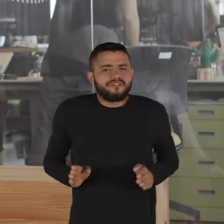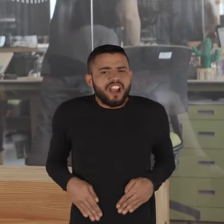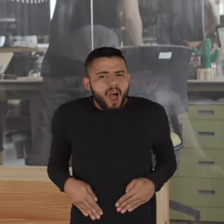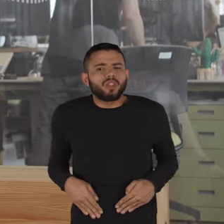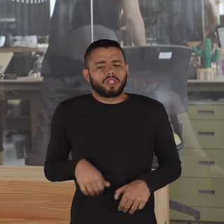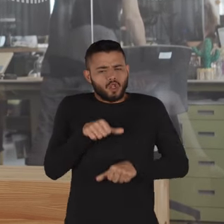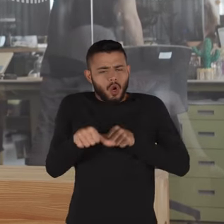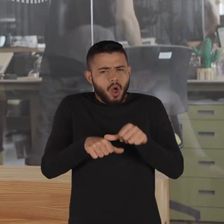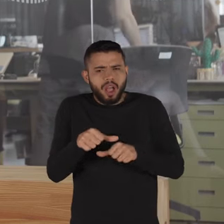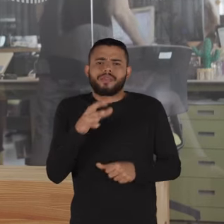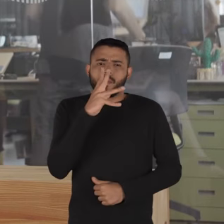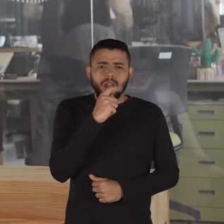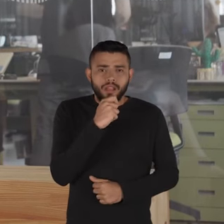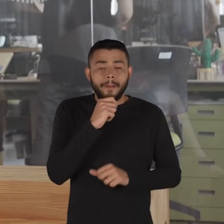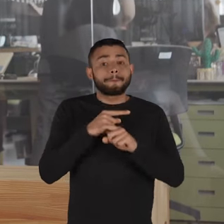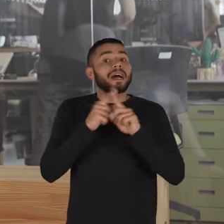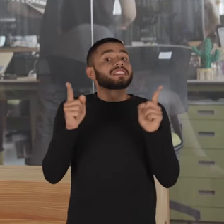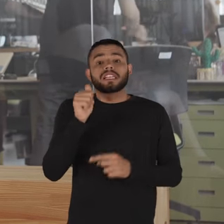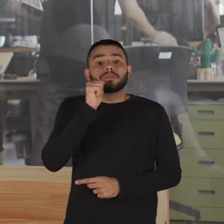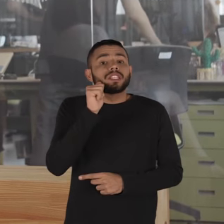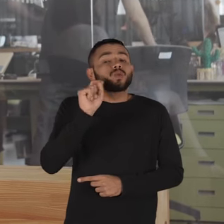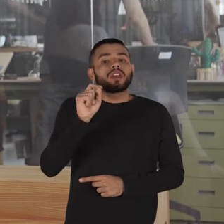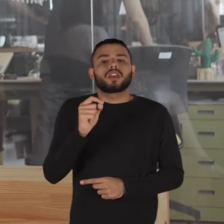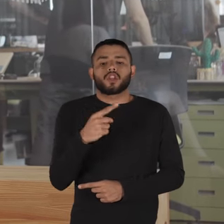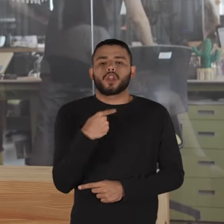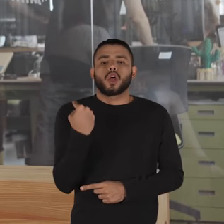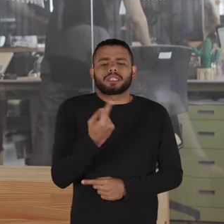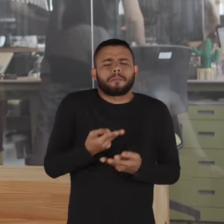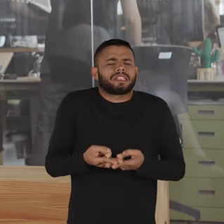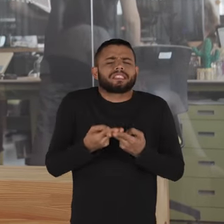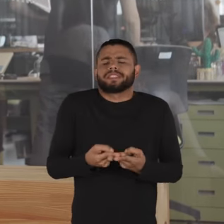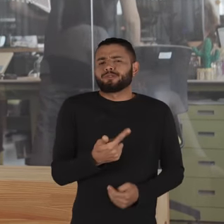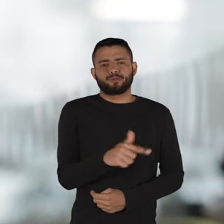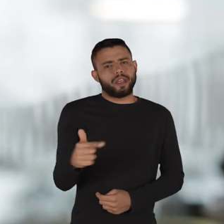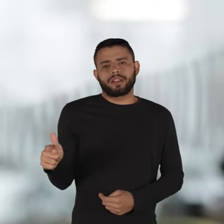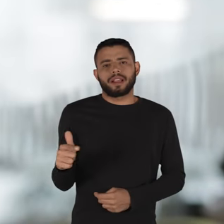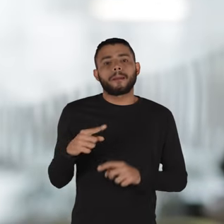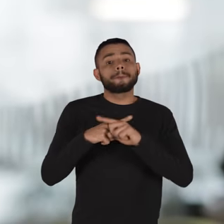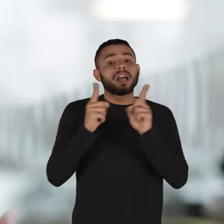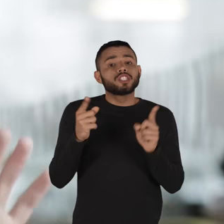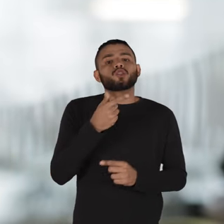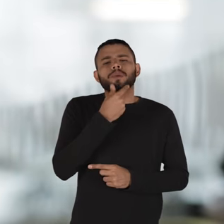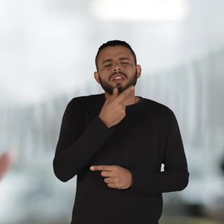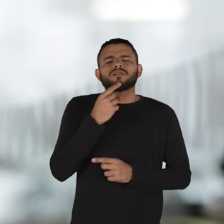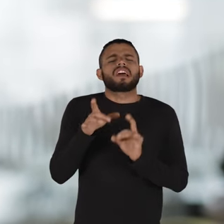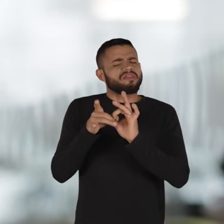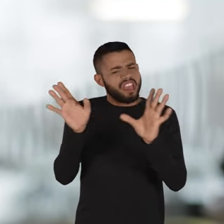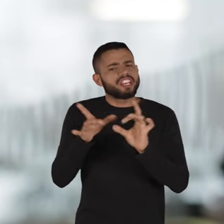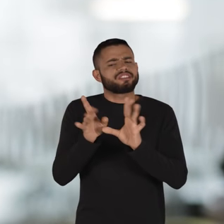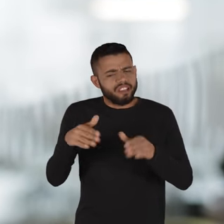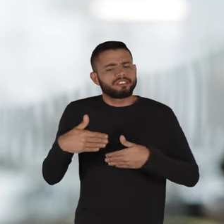troca de fralda demorada, o que com as meninas a gente tem uma tolerância menor. Mas com os meninos a gente vai